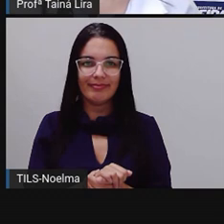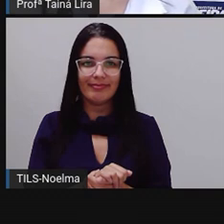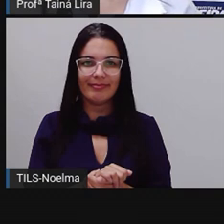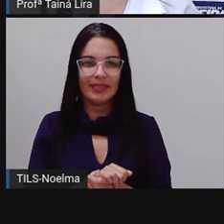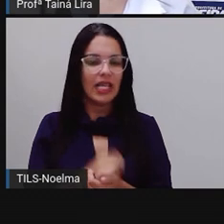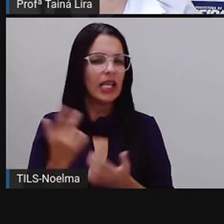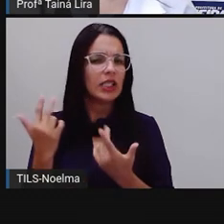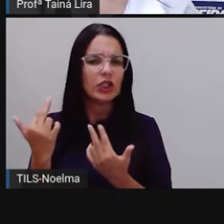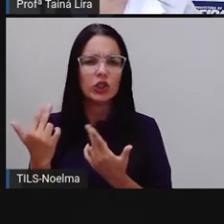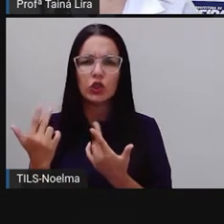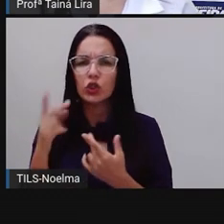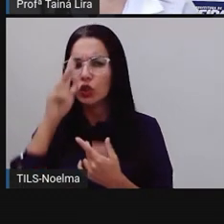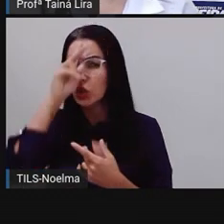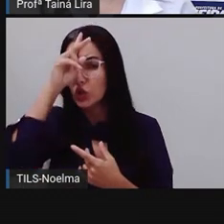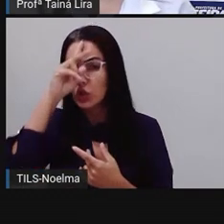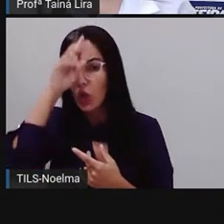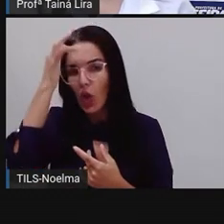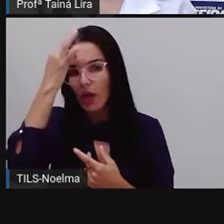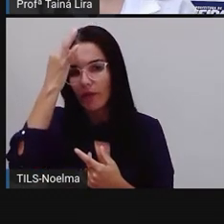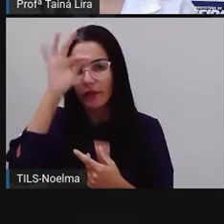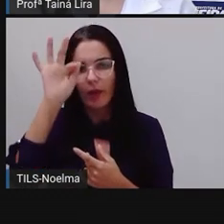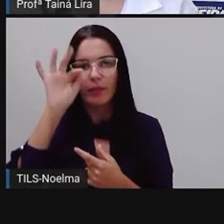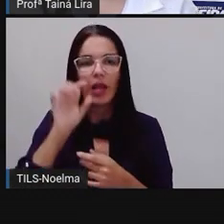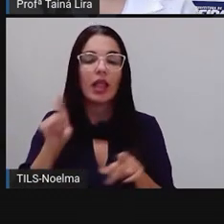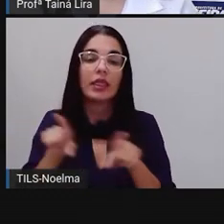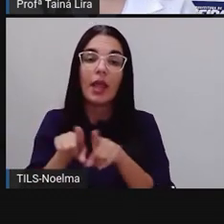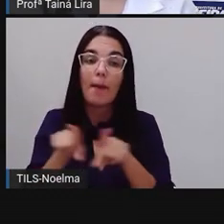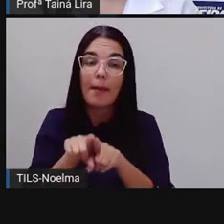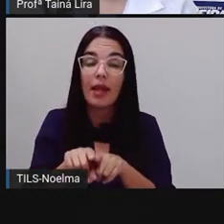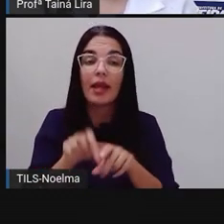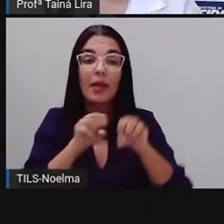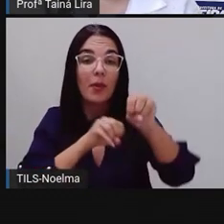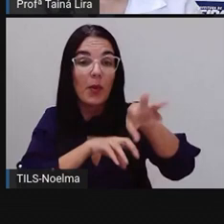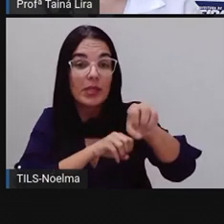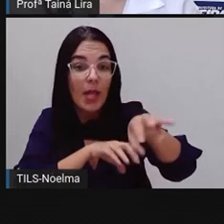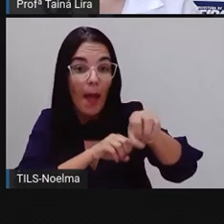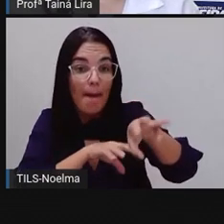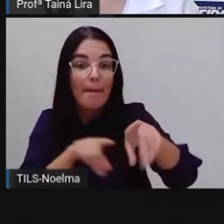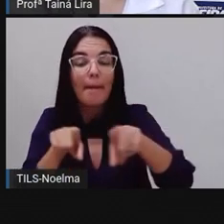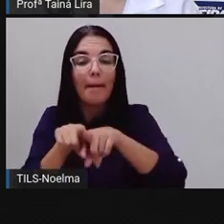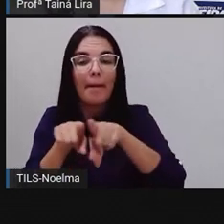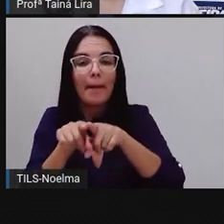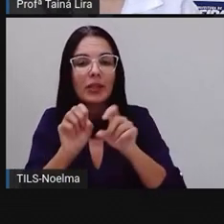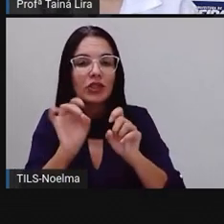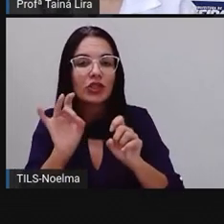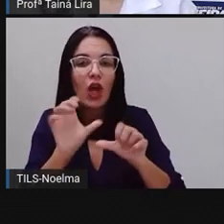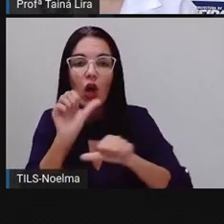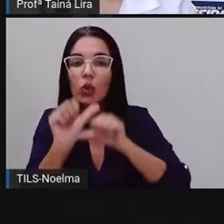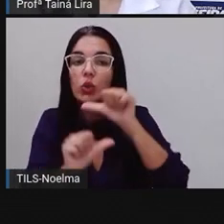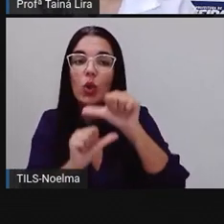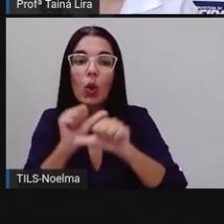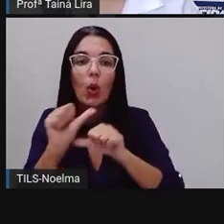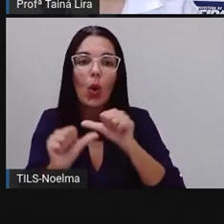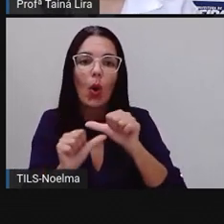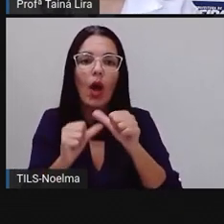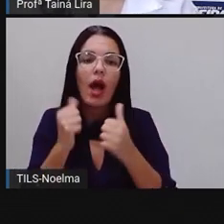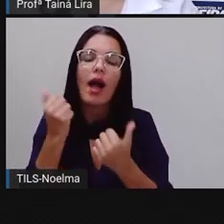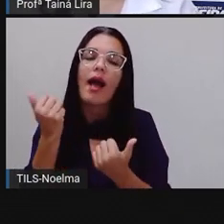é a mesma história, a Pró só trocou, inclusive aqui na moral, ó, a Pró só trocou aí